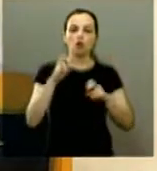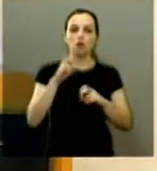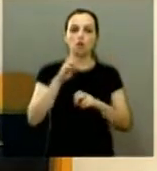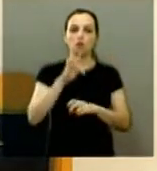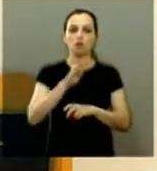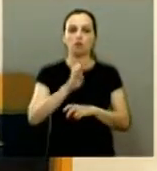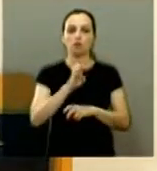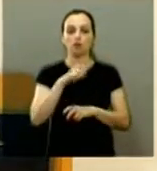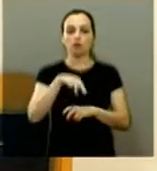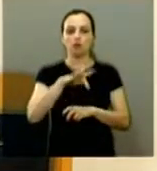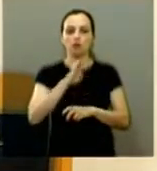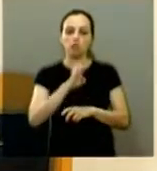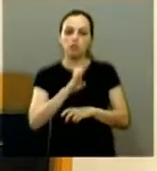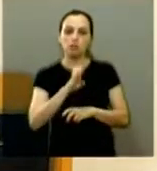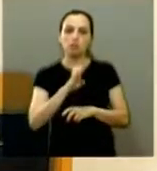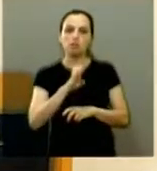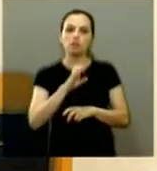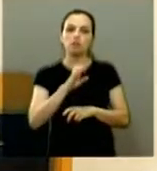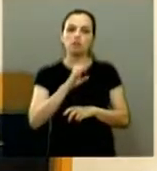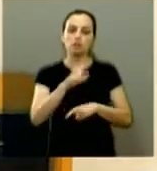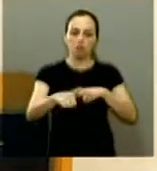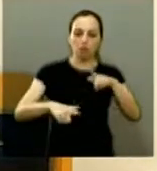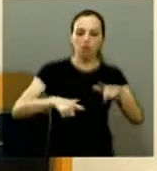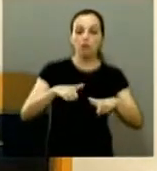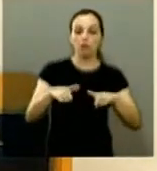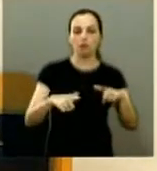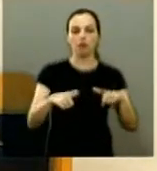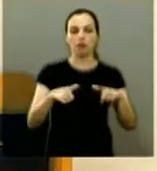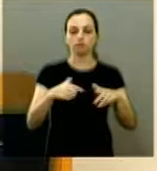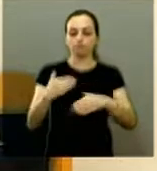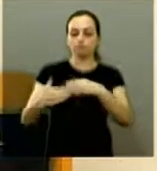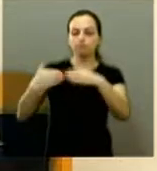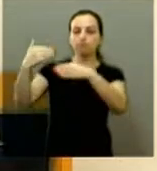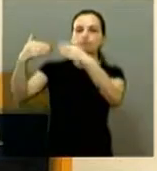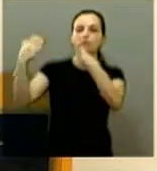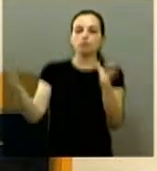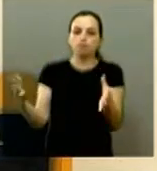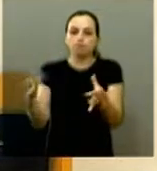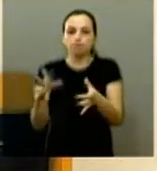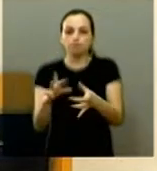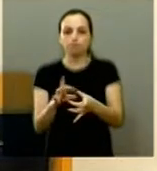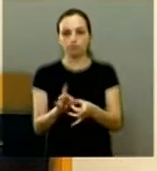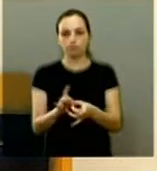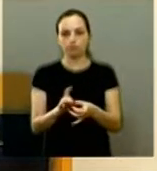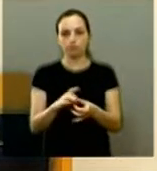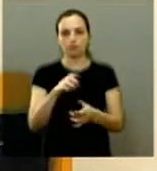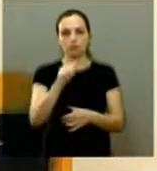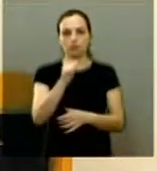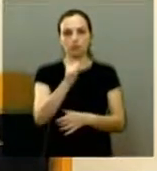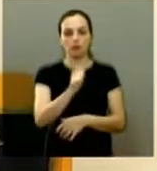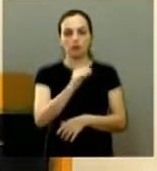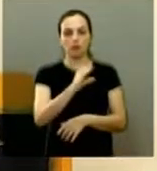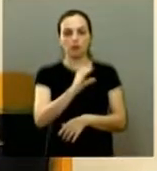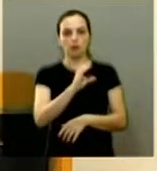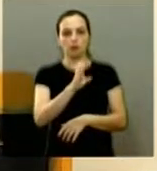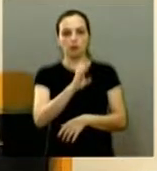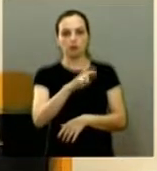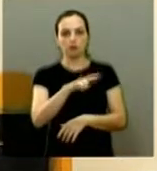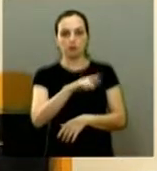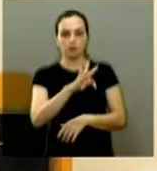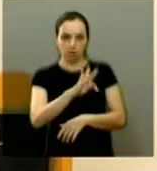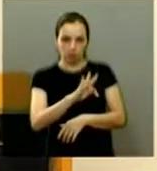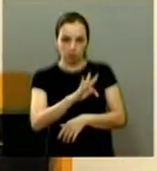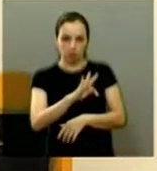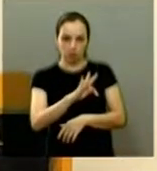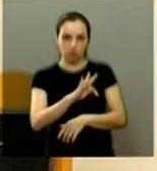esse programa ele é desenvolvido a partir de um convênio com a CERT Secretaria de Estado de